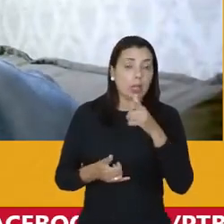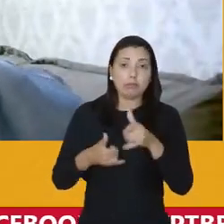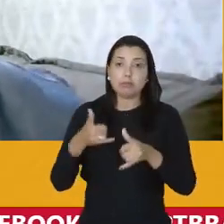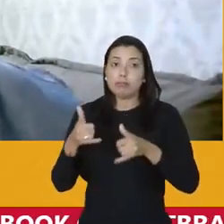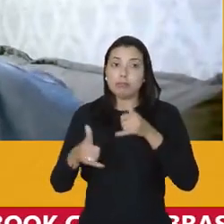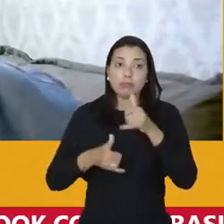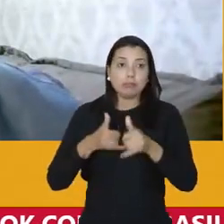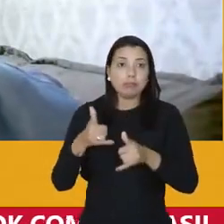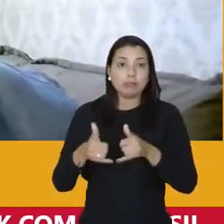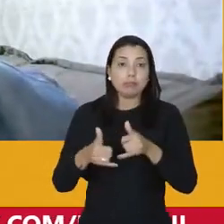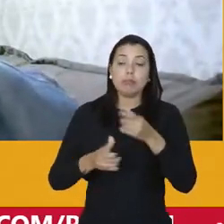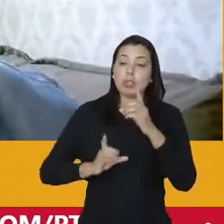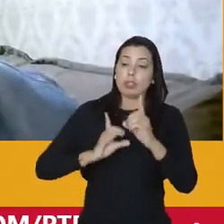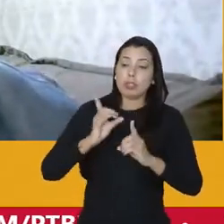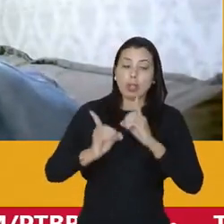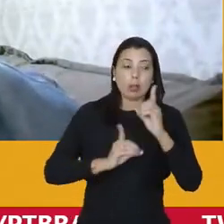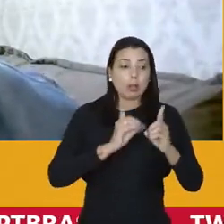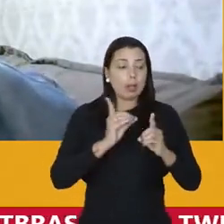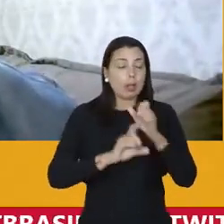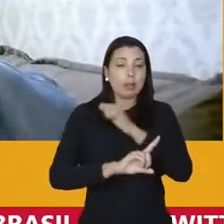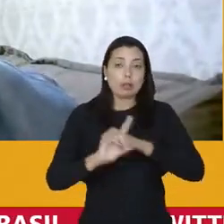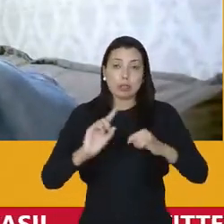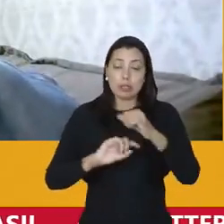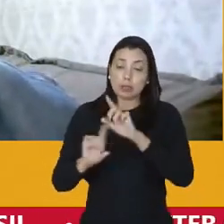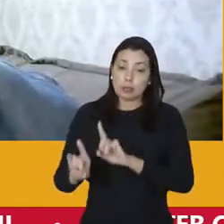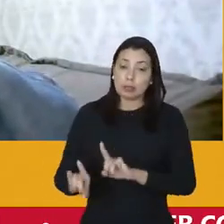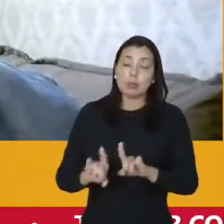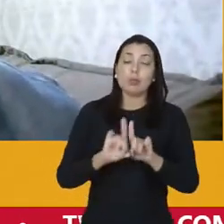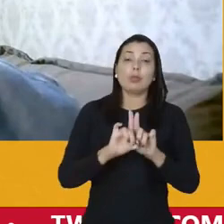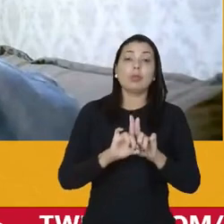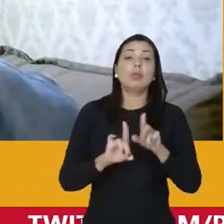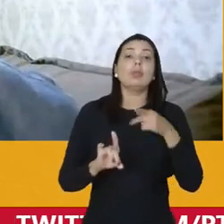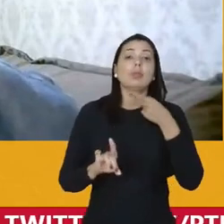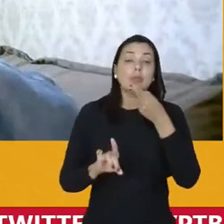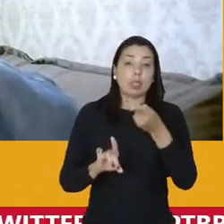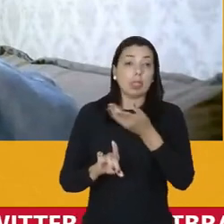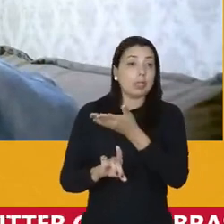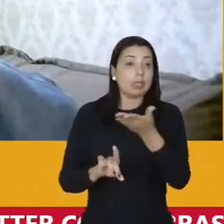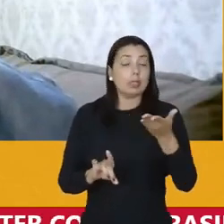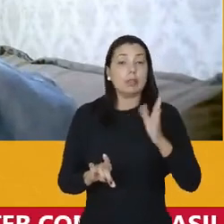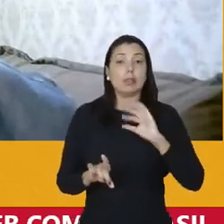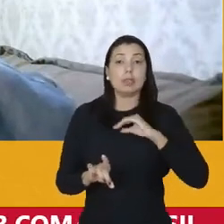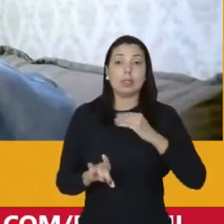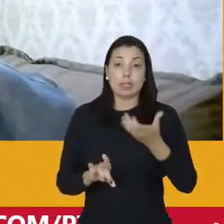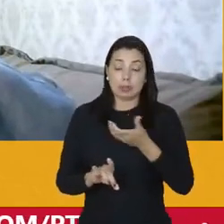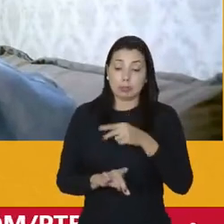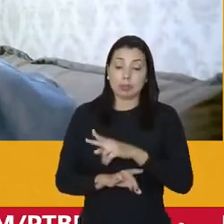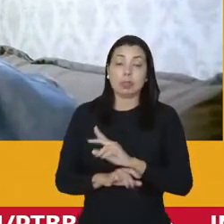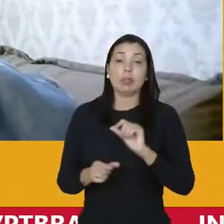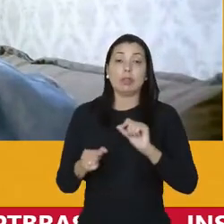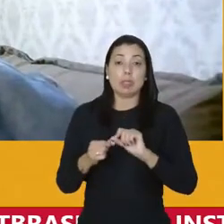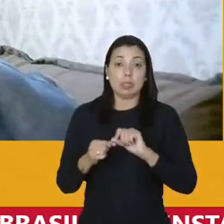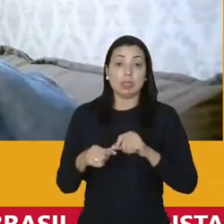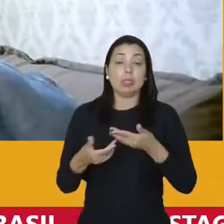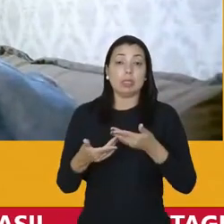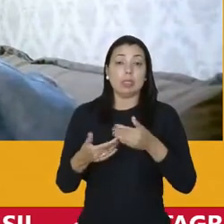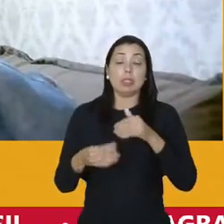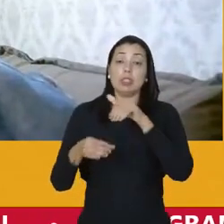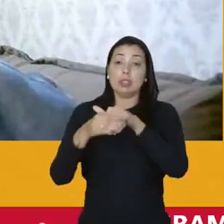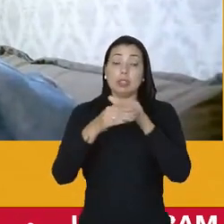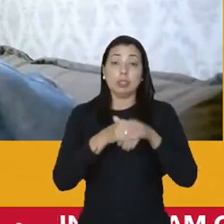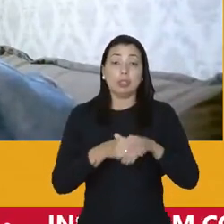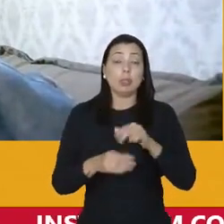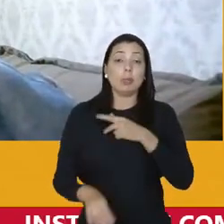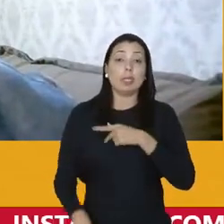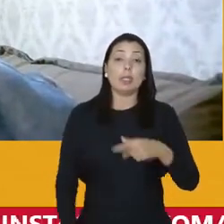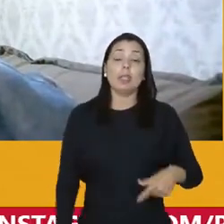alto de dialogar efetivamente com a sociedade de dizer daquilo que nós queremos continuar fazendo de eleger nosso